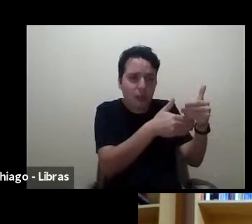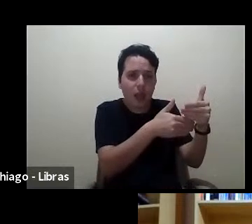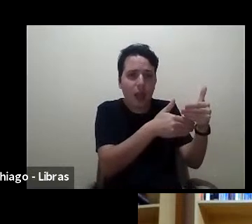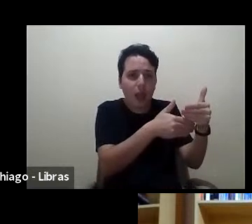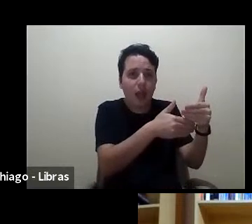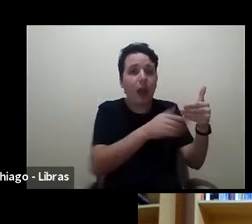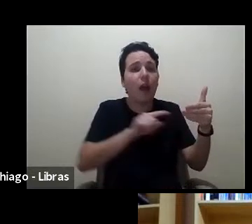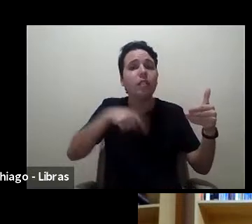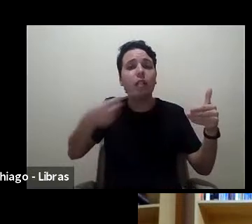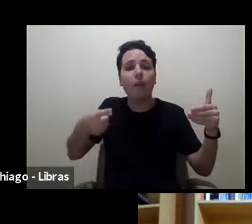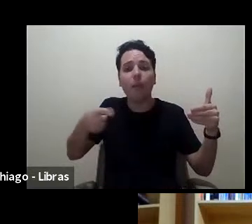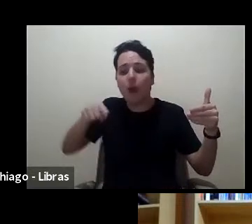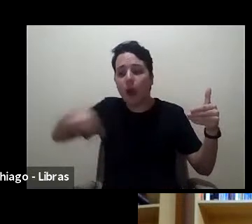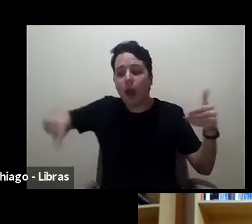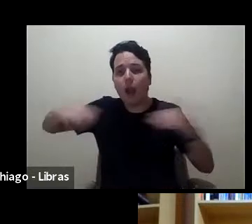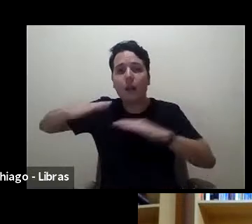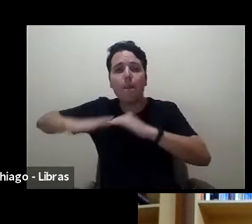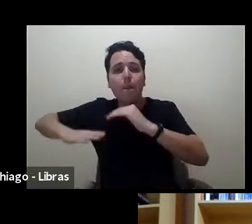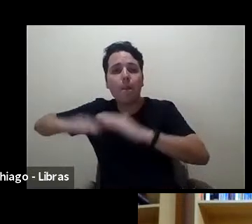profissionais